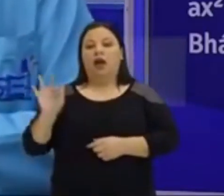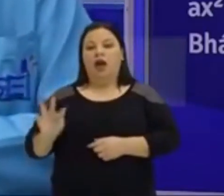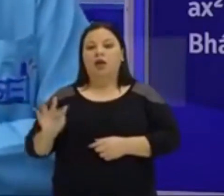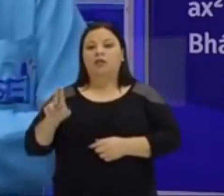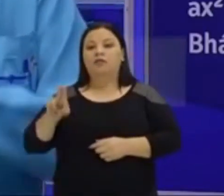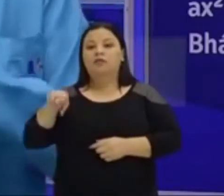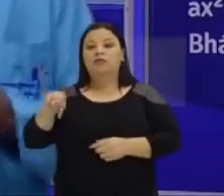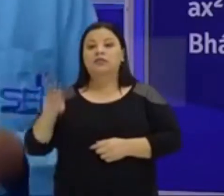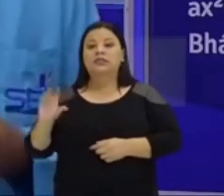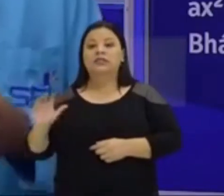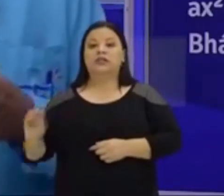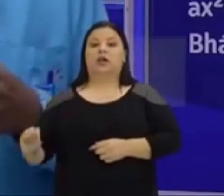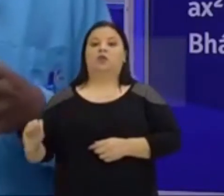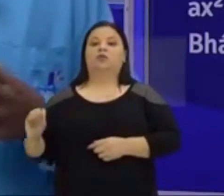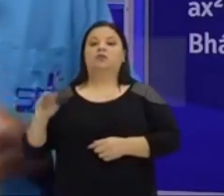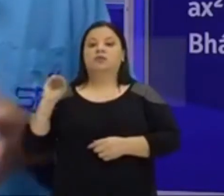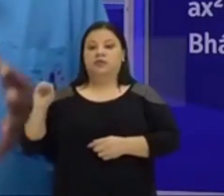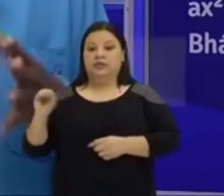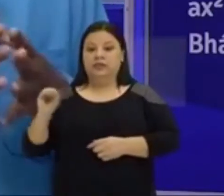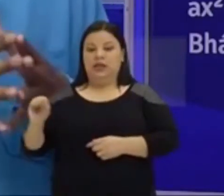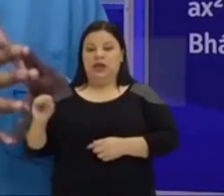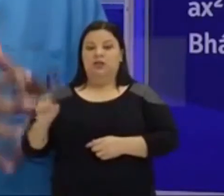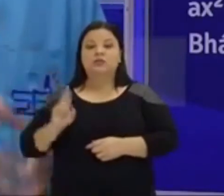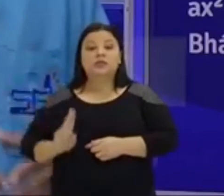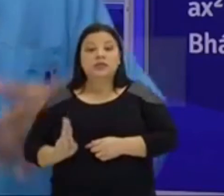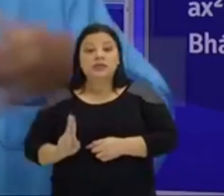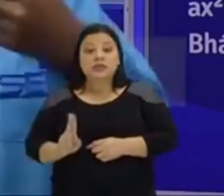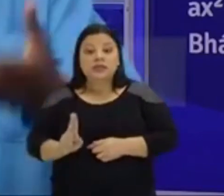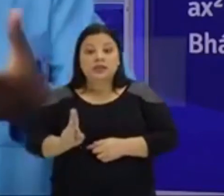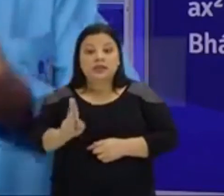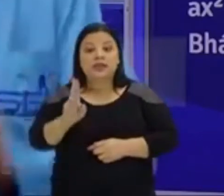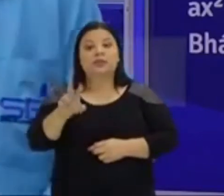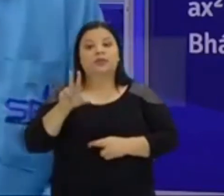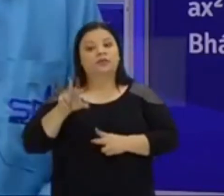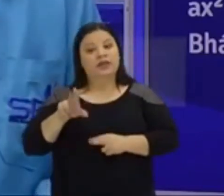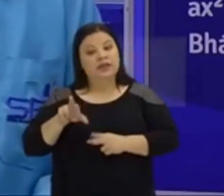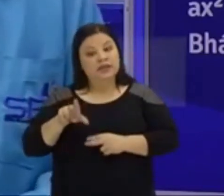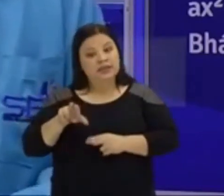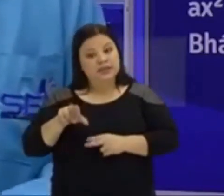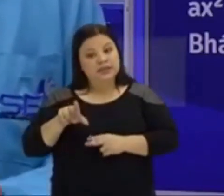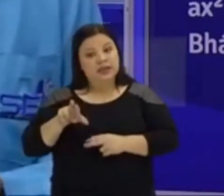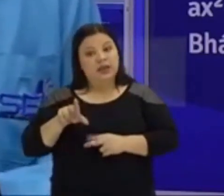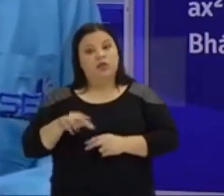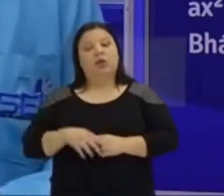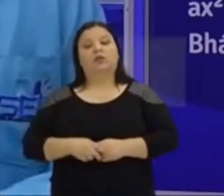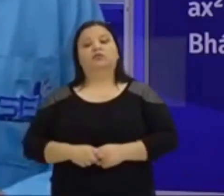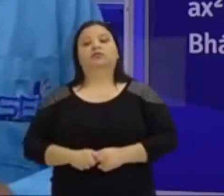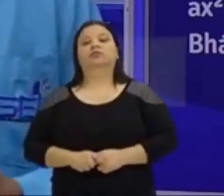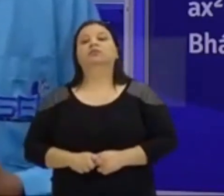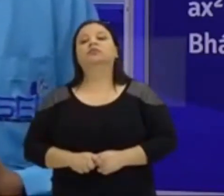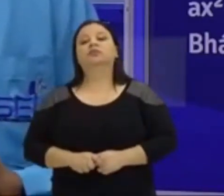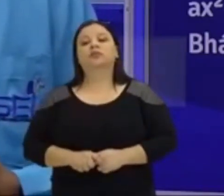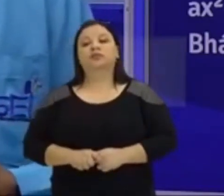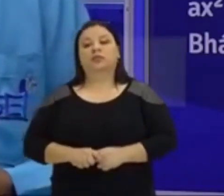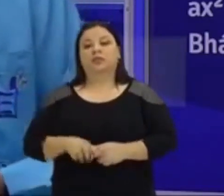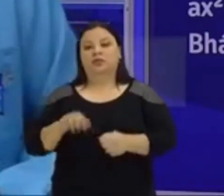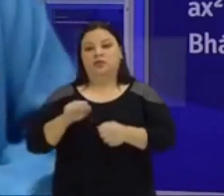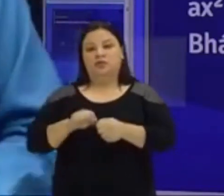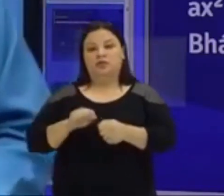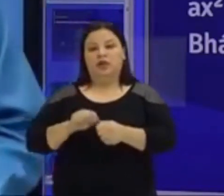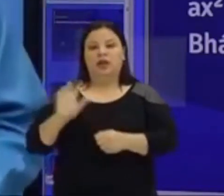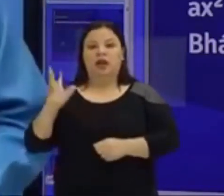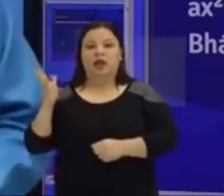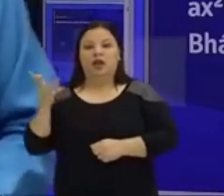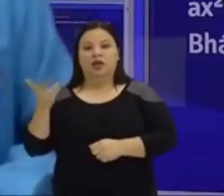grau? Vai sempre recair numa equação do segundo grau que você vai resolver, no caso, pela fórmula de Bhaskara aí, ok?